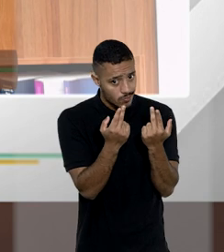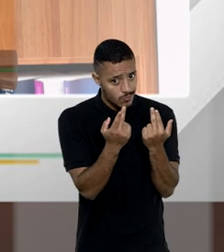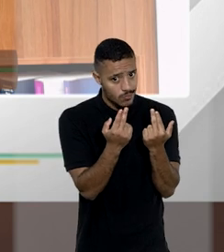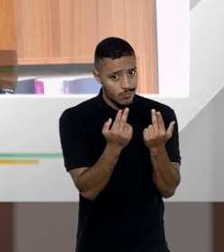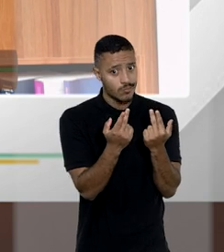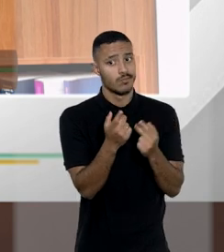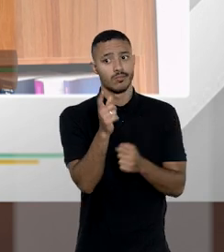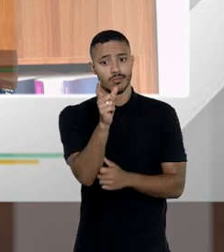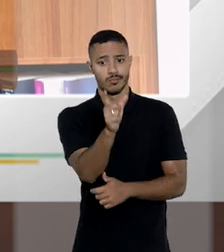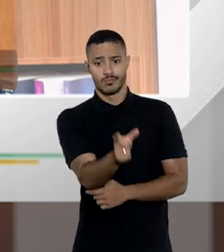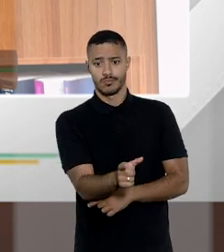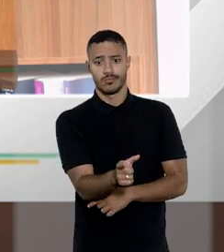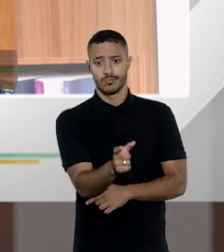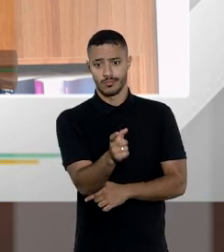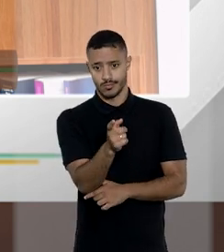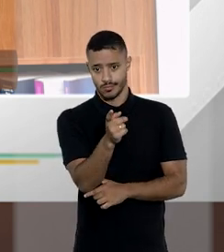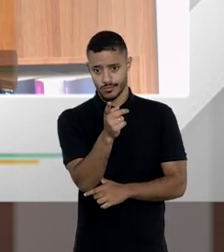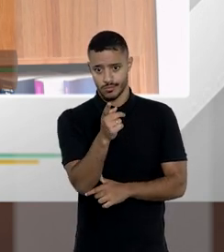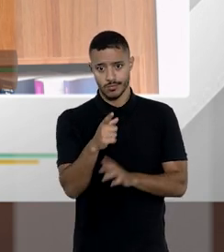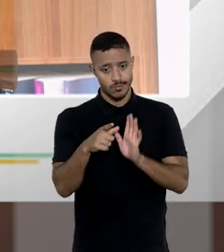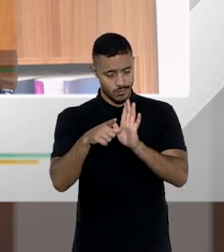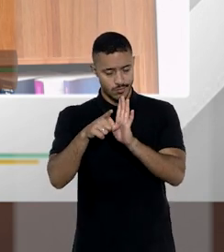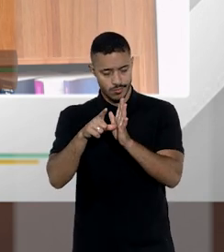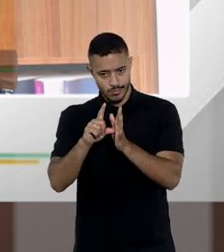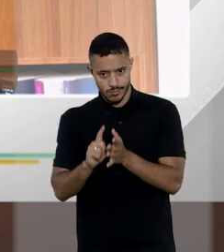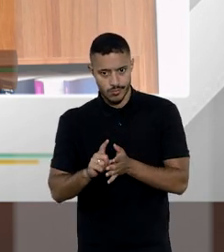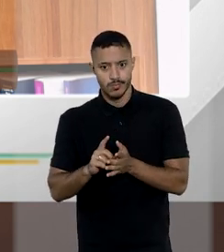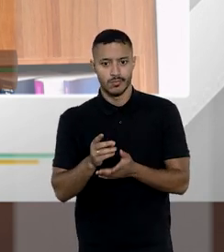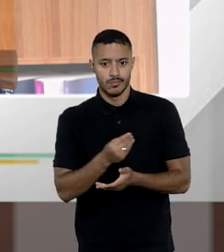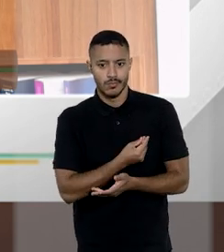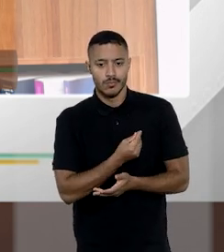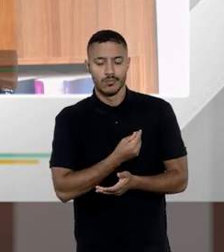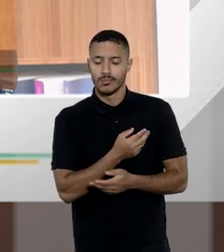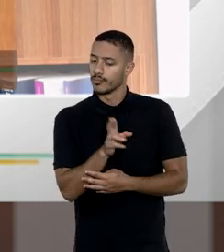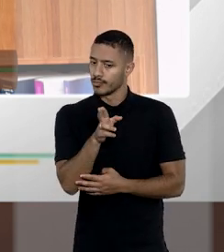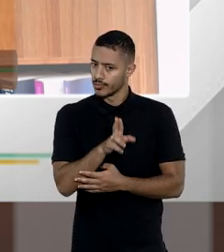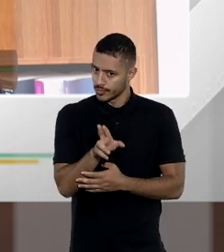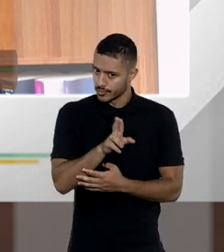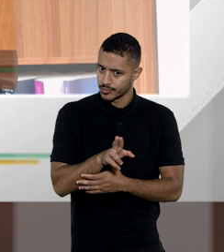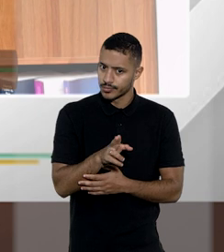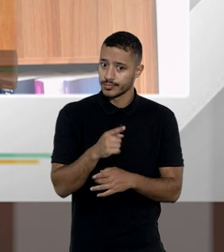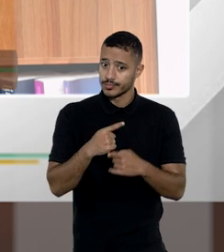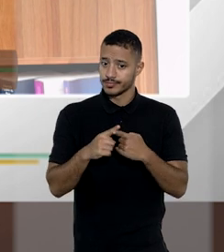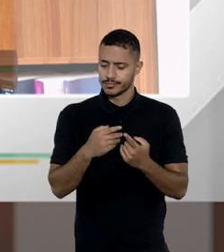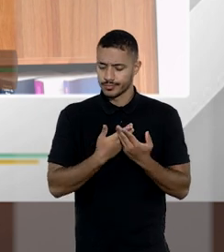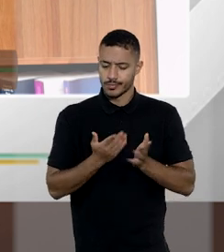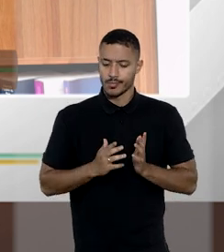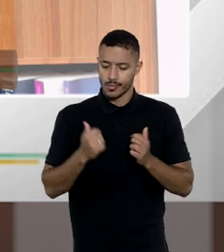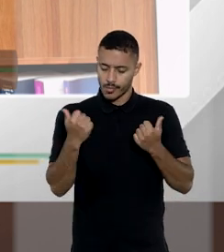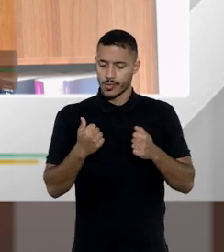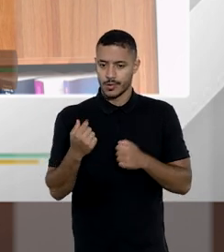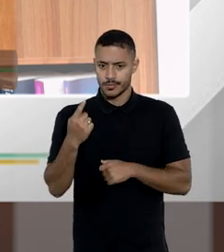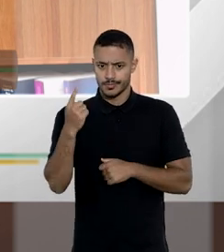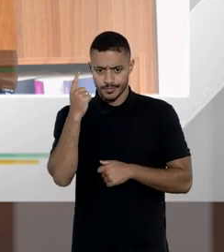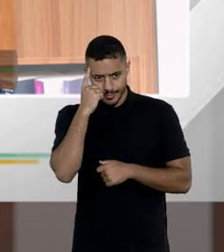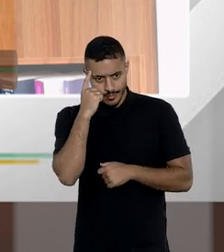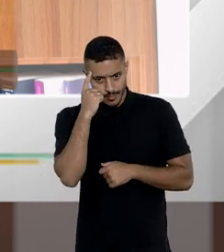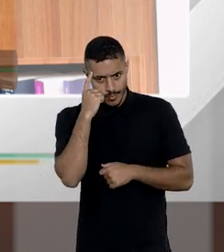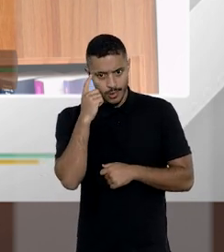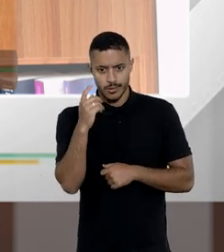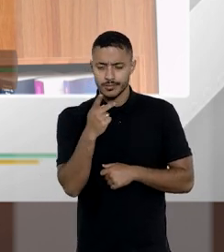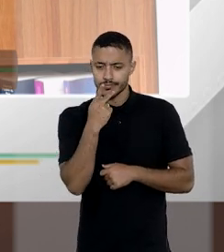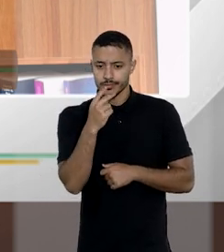forma do que aquele perfil anteriormente em vida poderia ser utilizado mas a gente tem que pensar além